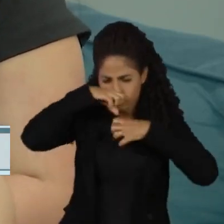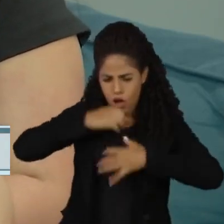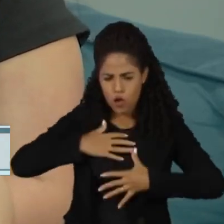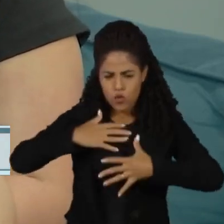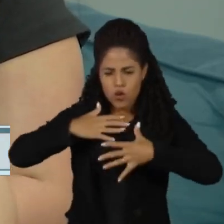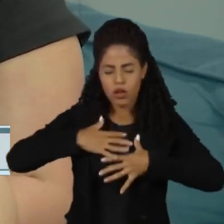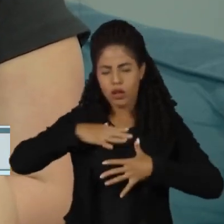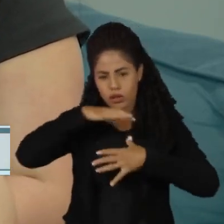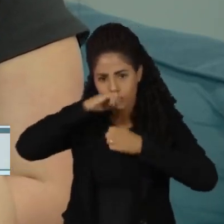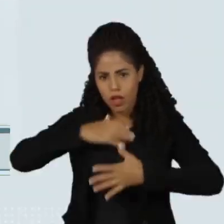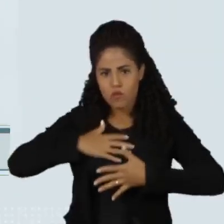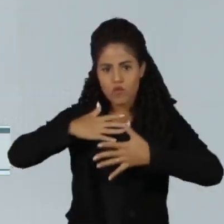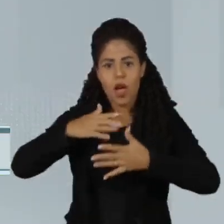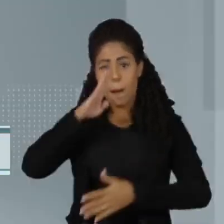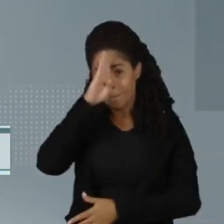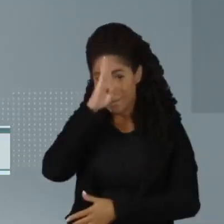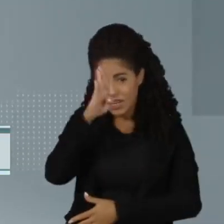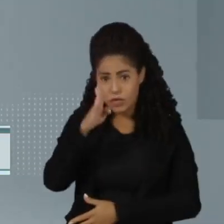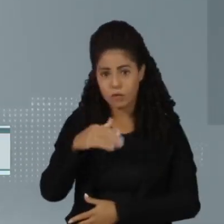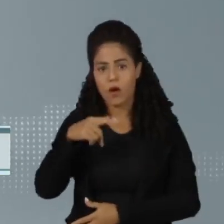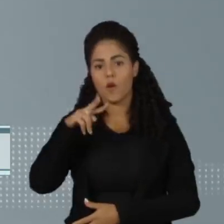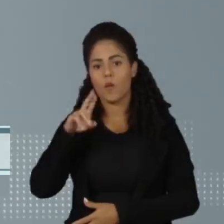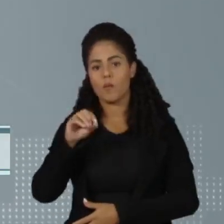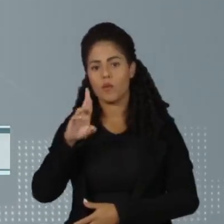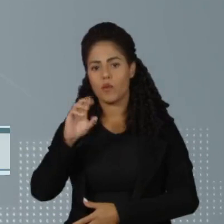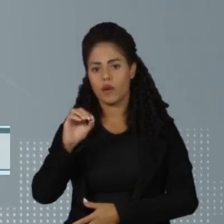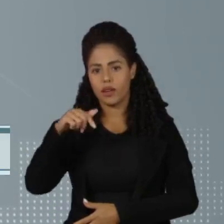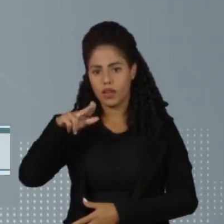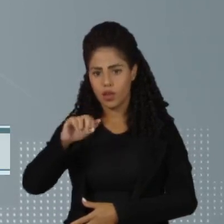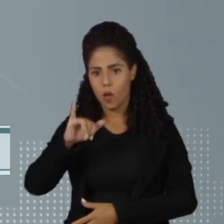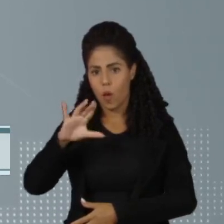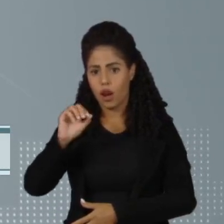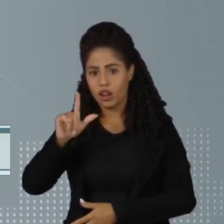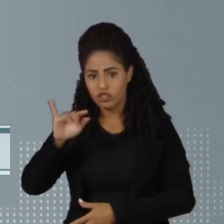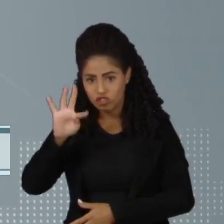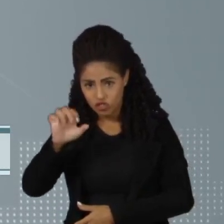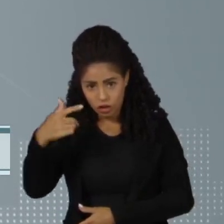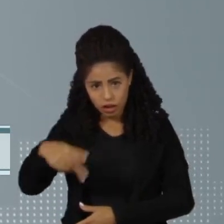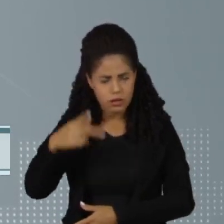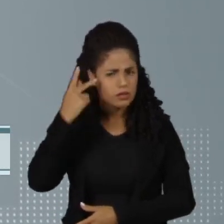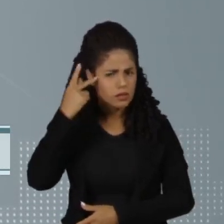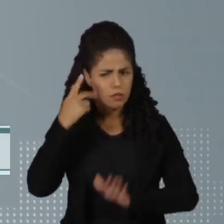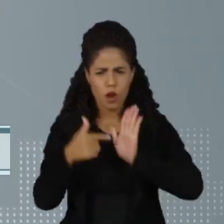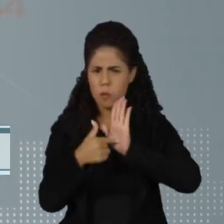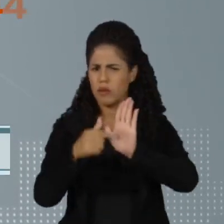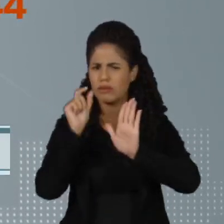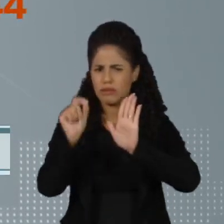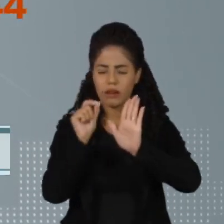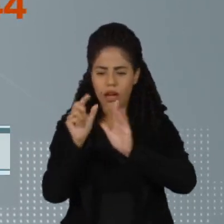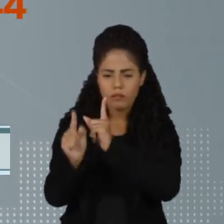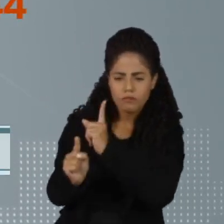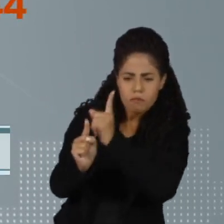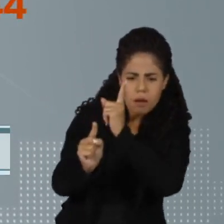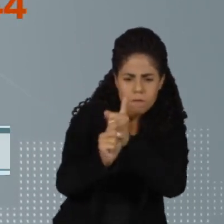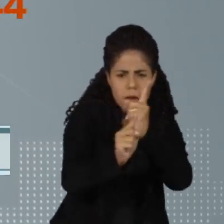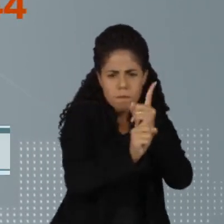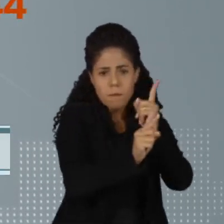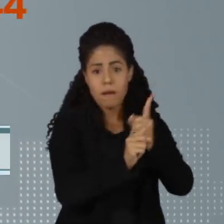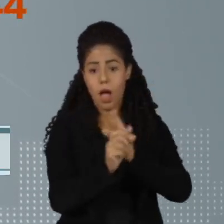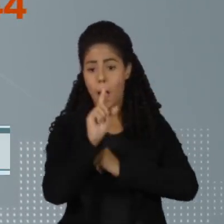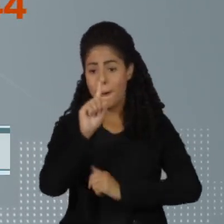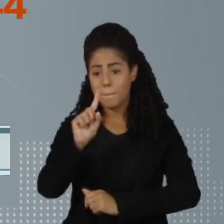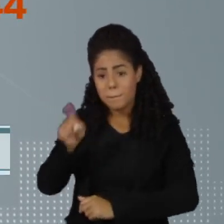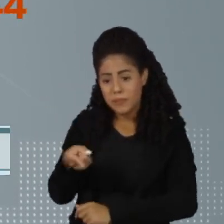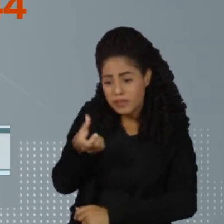principal causador da bronquiolite. Dados da Secretaria Estadual de Saúde de São Paulo mostram que foram diagnosticados 1